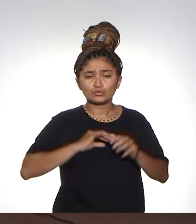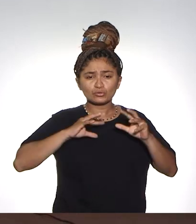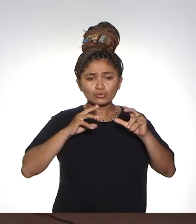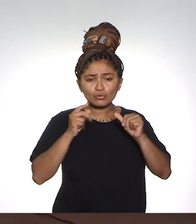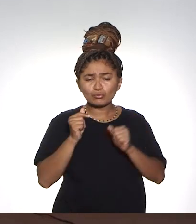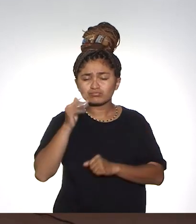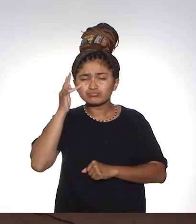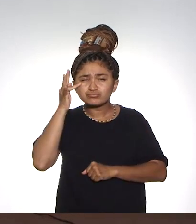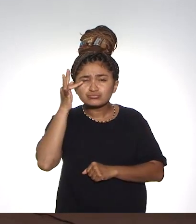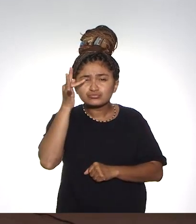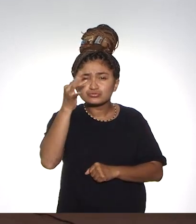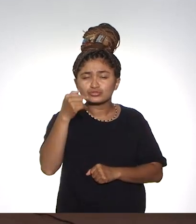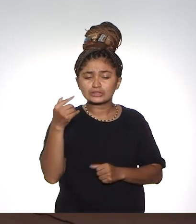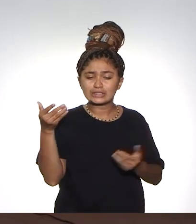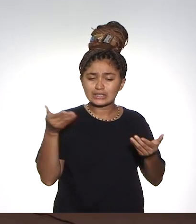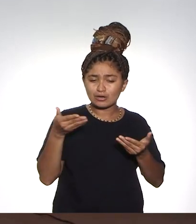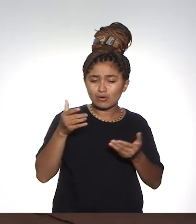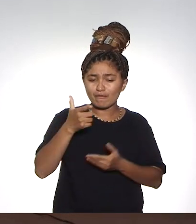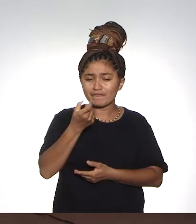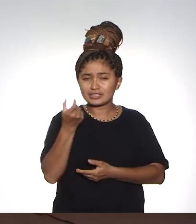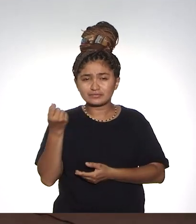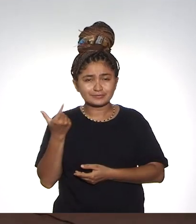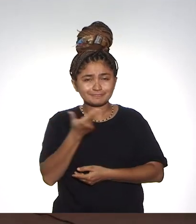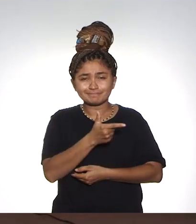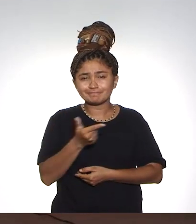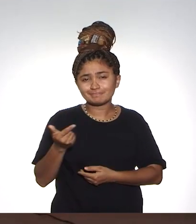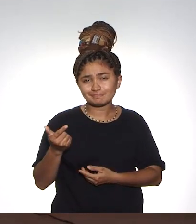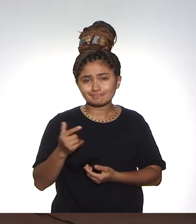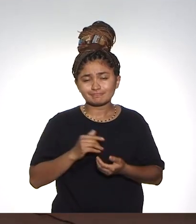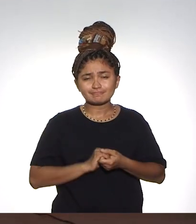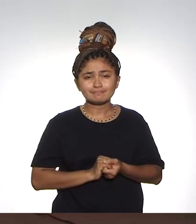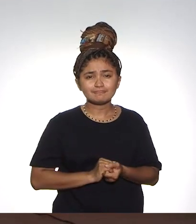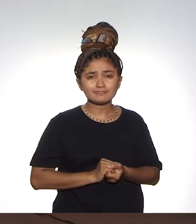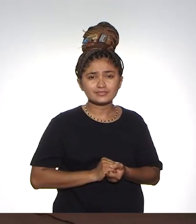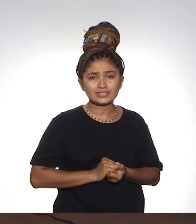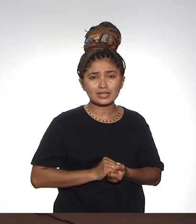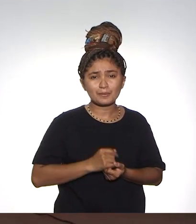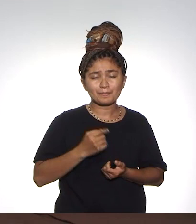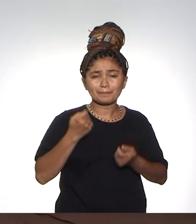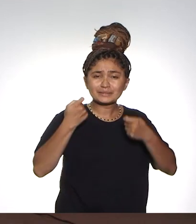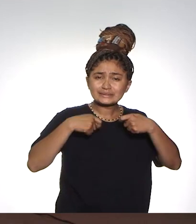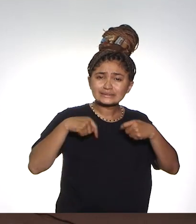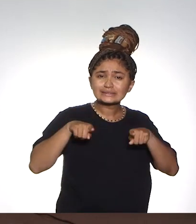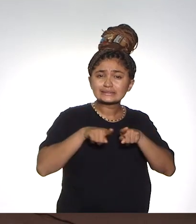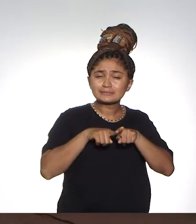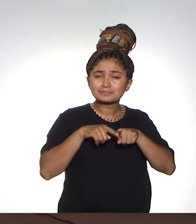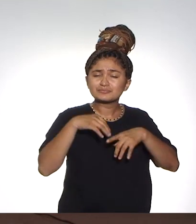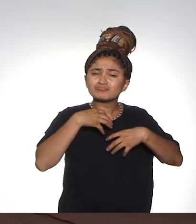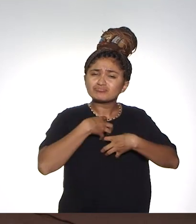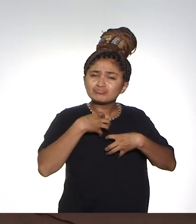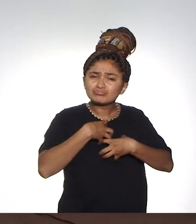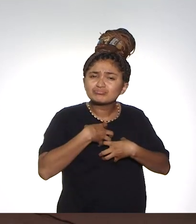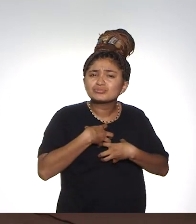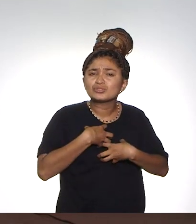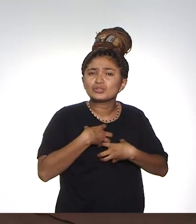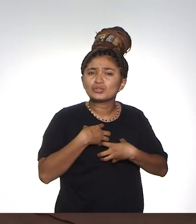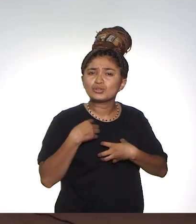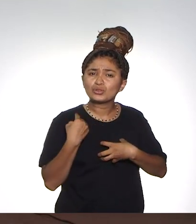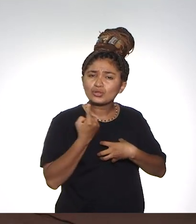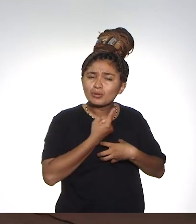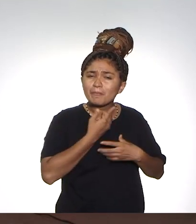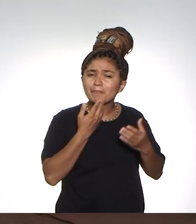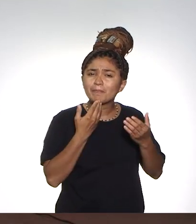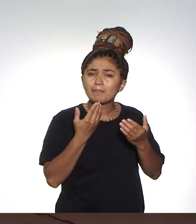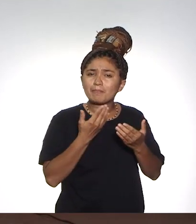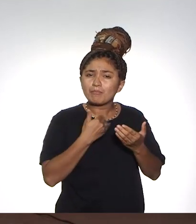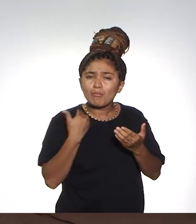perspectiva que esse ano, infelizmente, nós não tivemos. Eu acho que precisa ser também registrado o sentimento